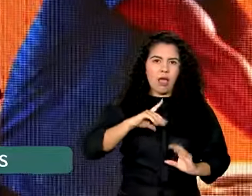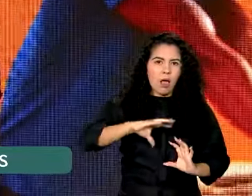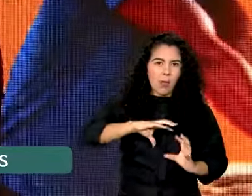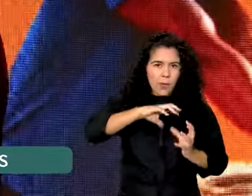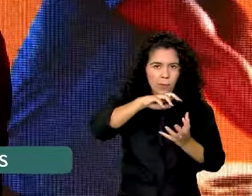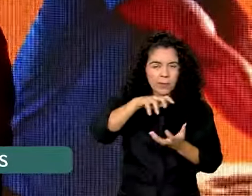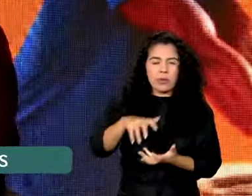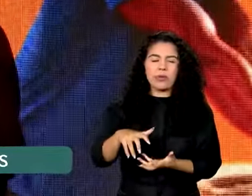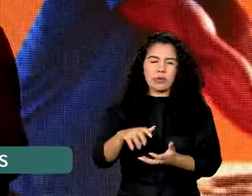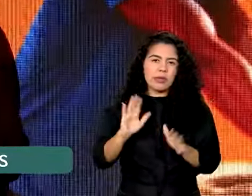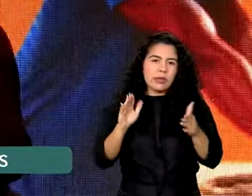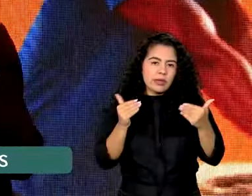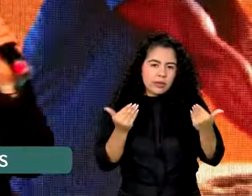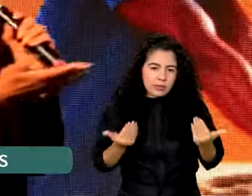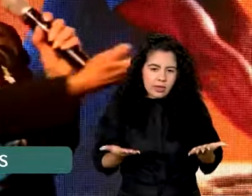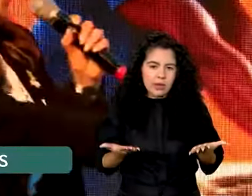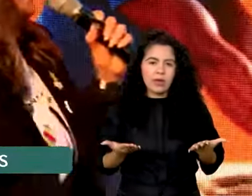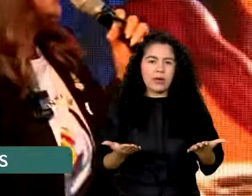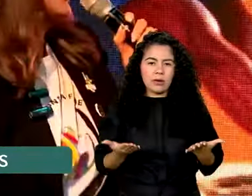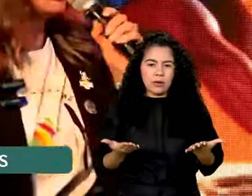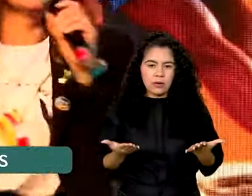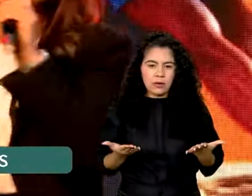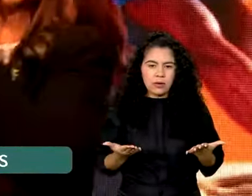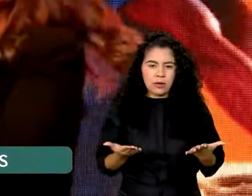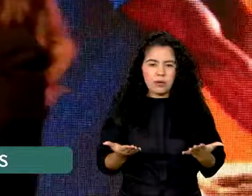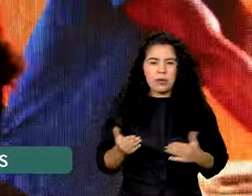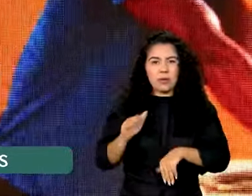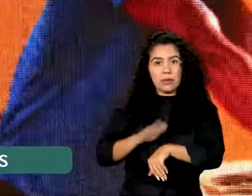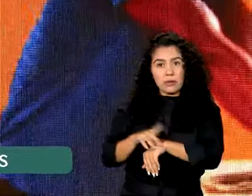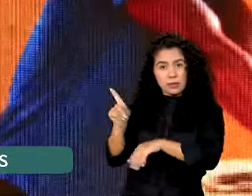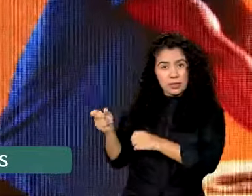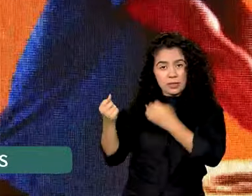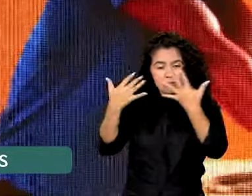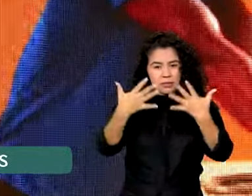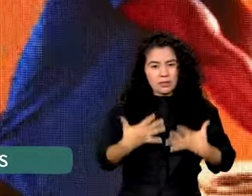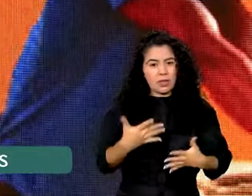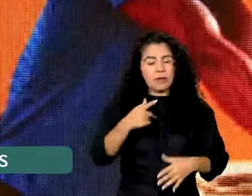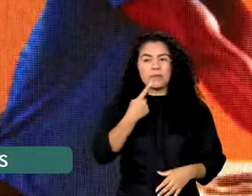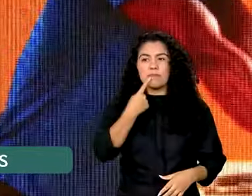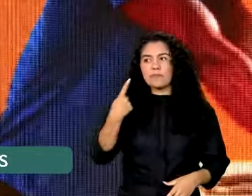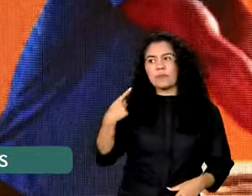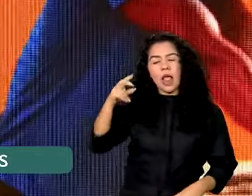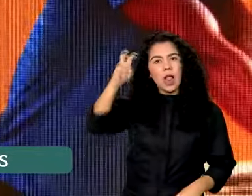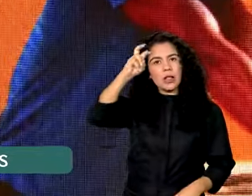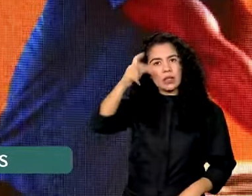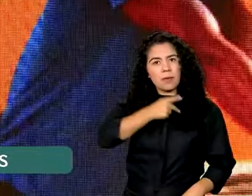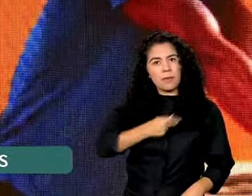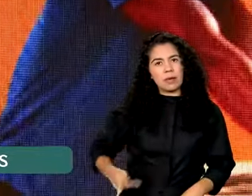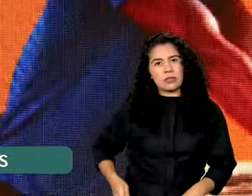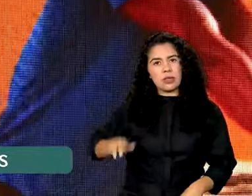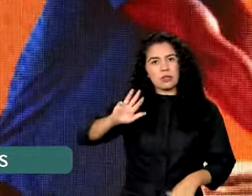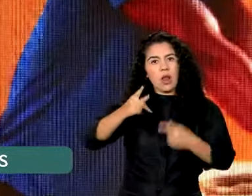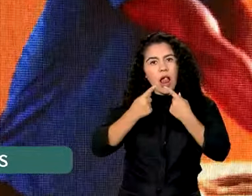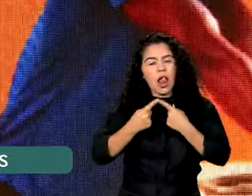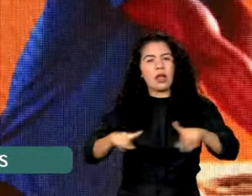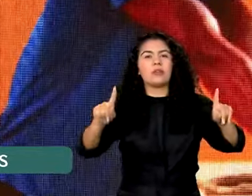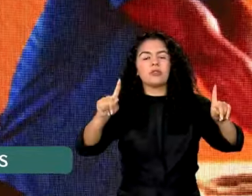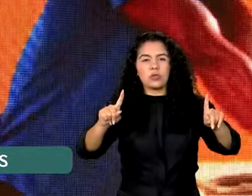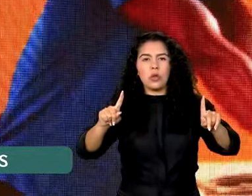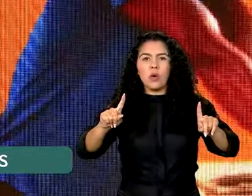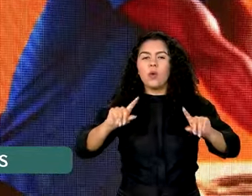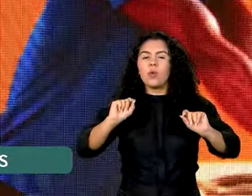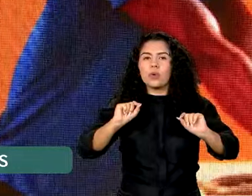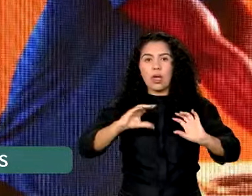Então, como você disse, na quinta-feira o presidente Lula lançou a Aliança Global na reunião